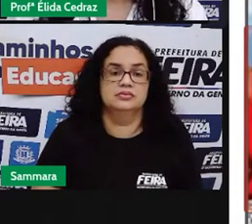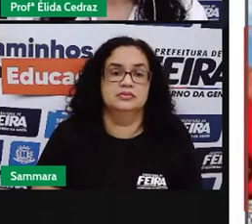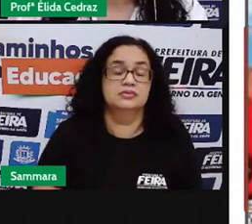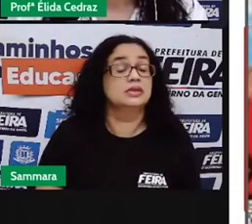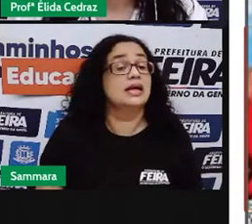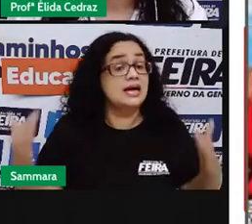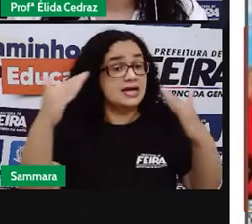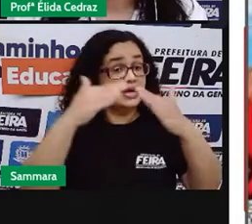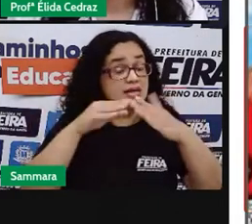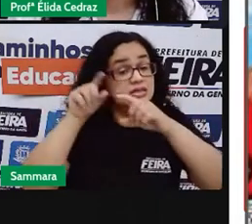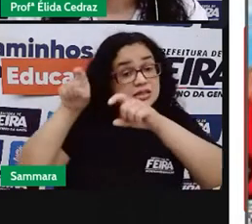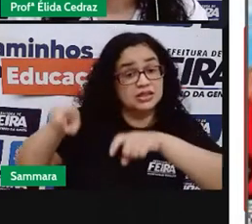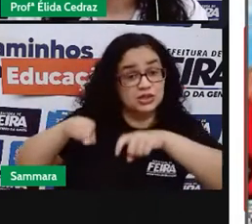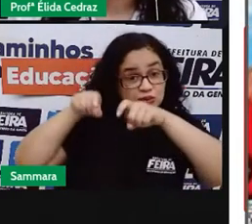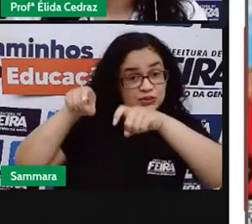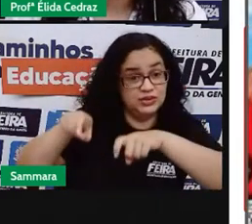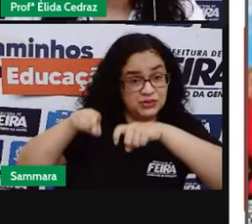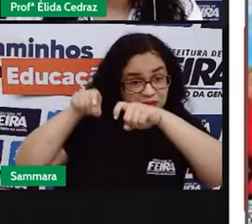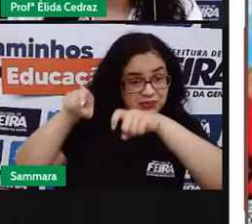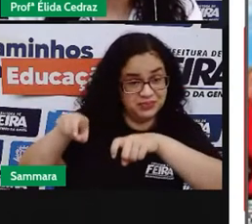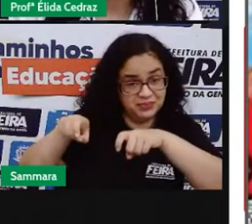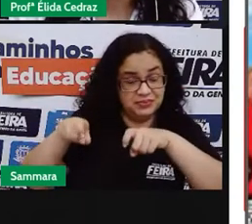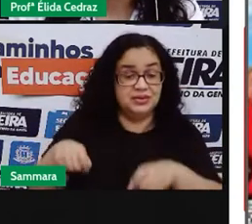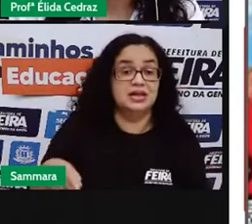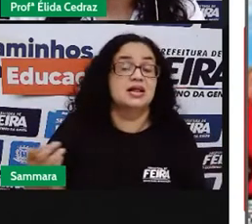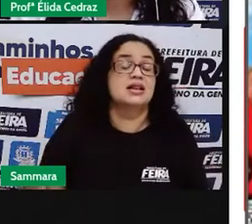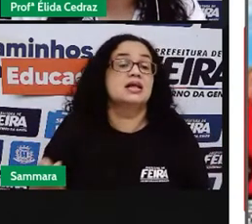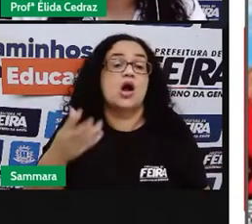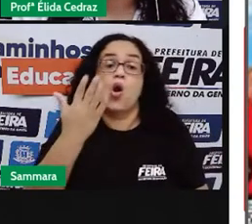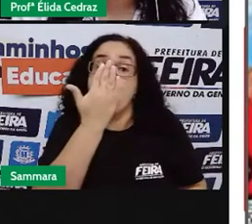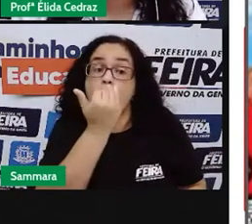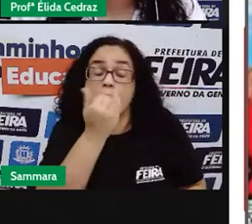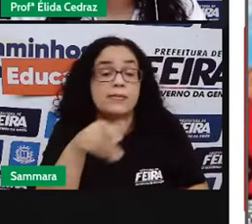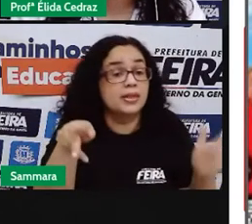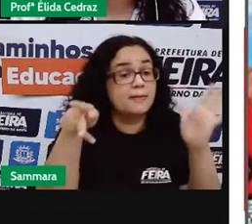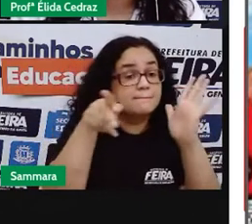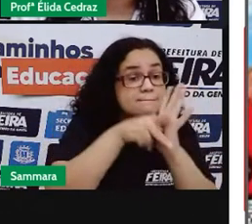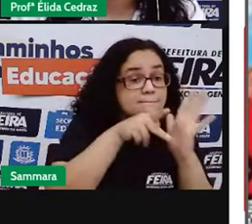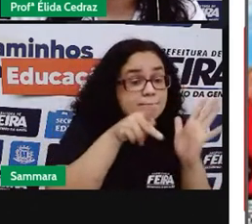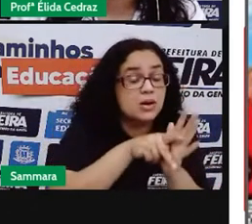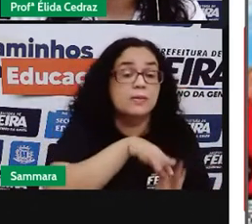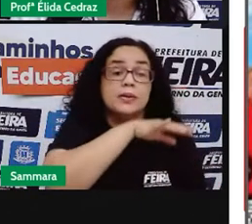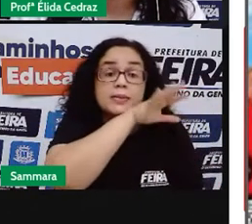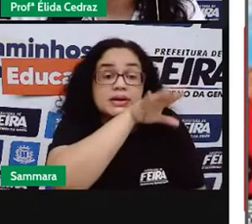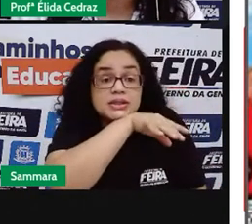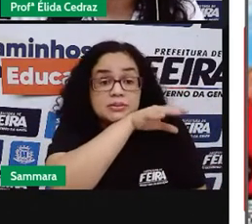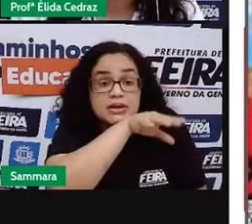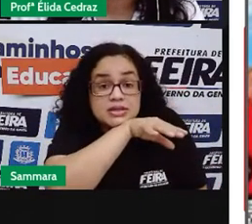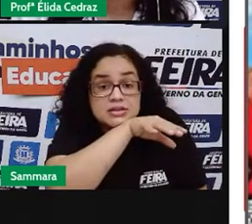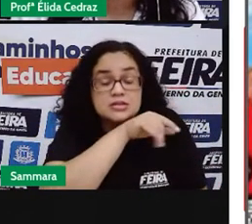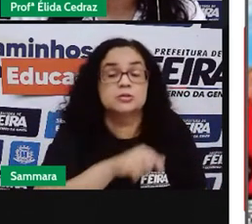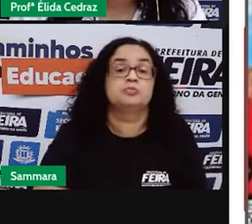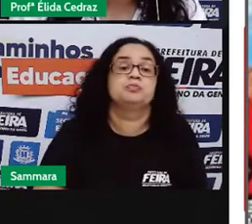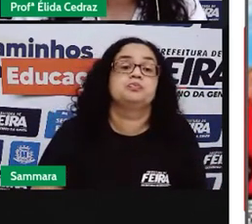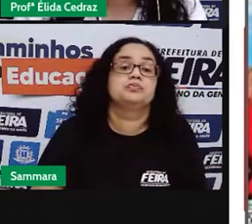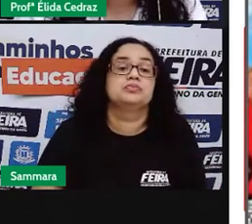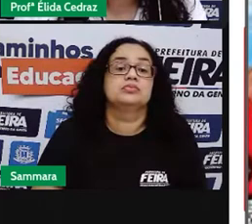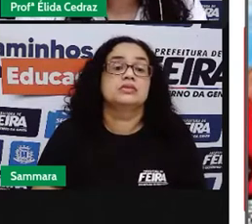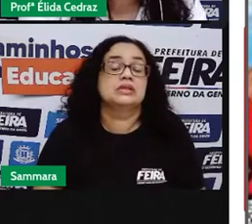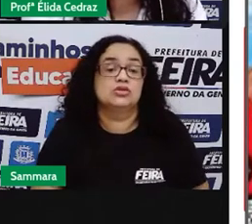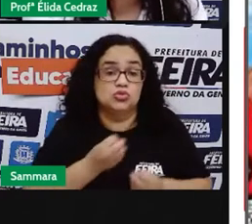Casa do agricultor. Rações, ferramentas, telageria, copelaria,